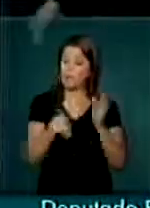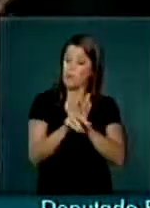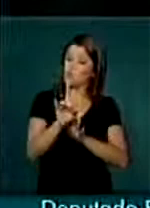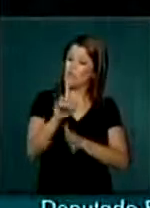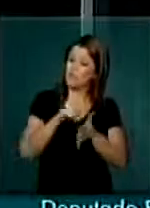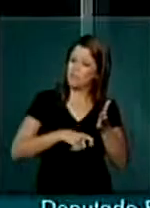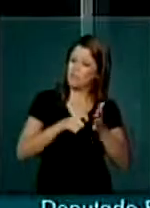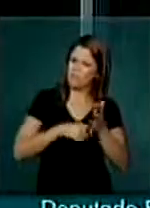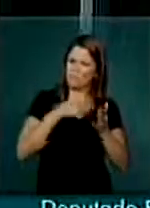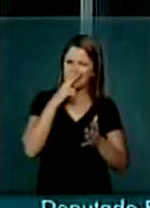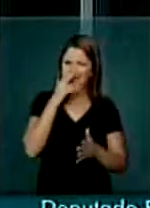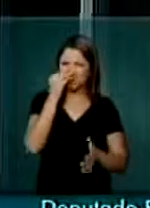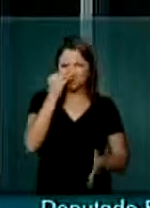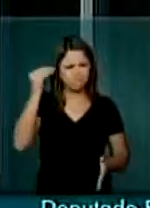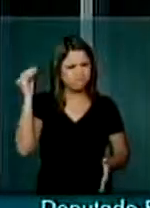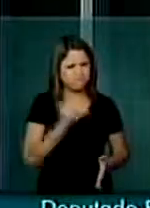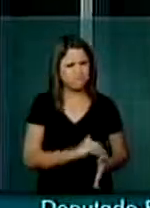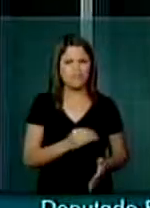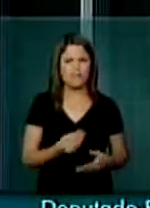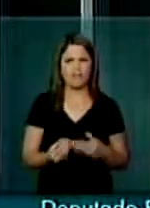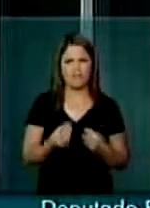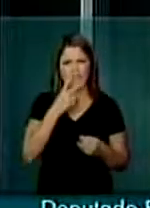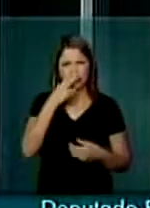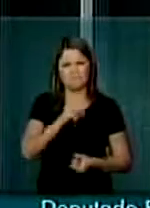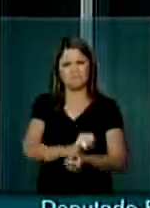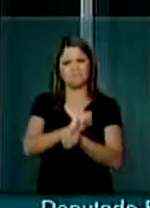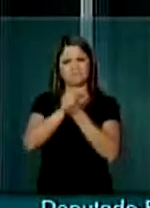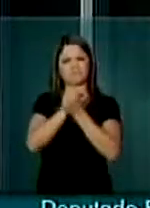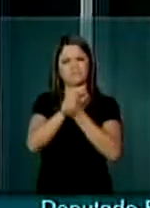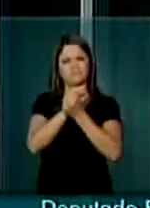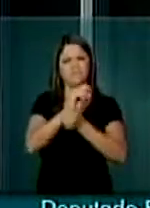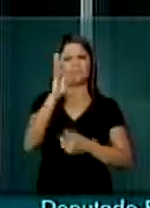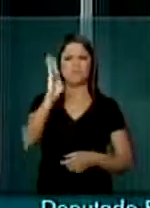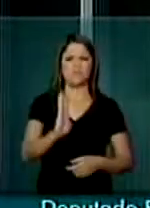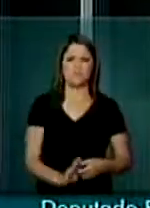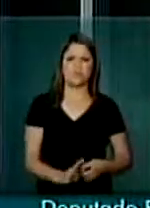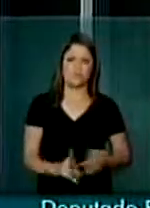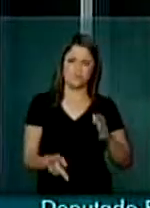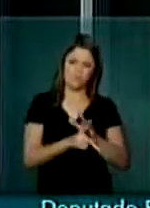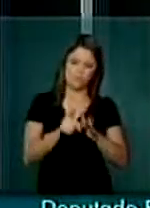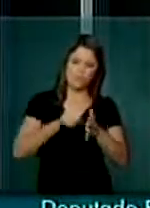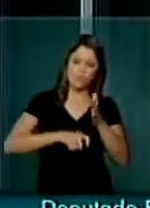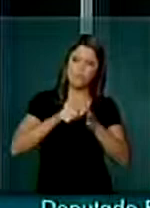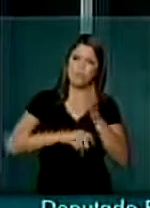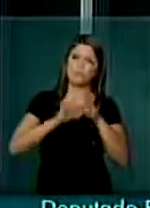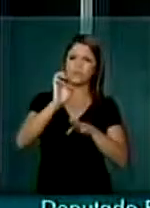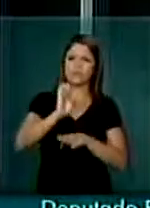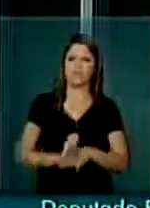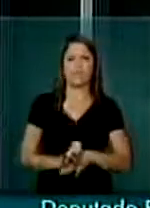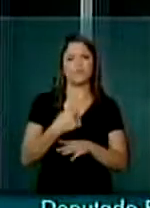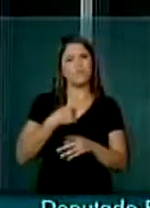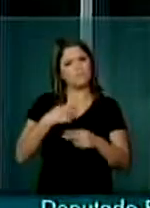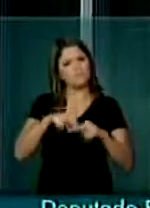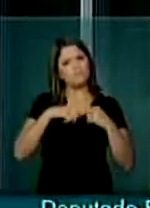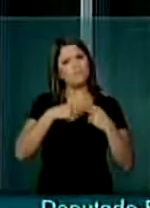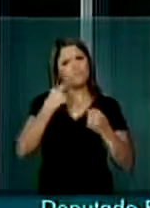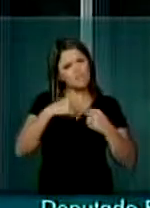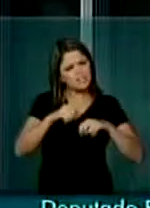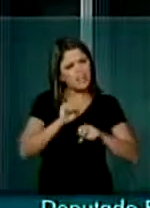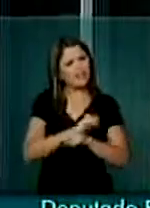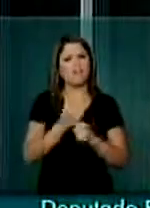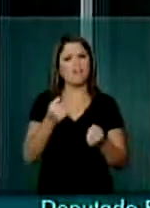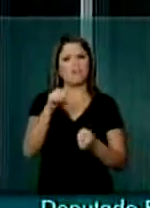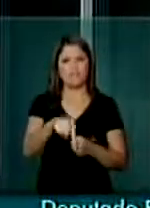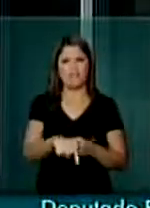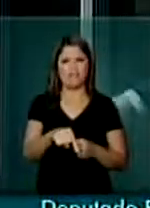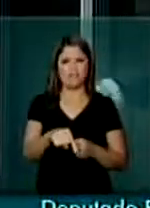punição, isso é escravatura do cidadão brasileiro aos impostos do Estado. Há que se quebrar essa escravatura